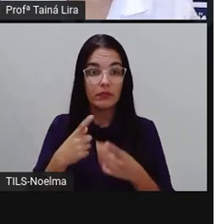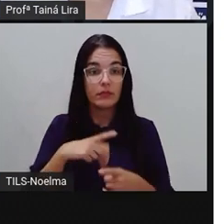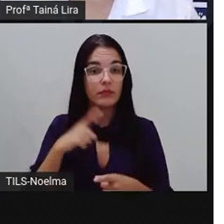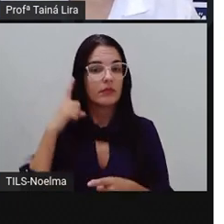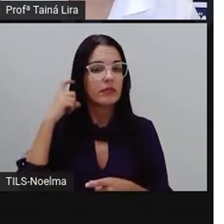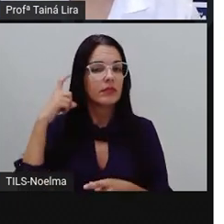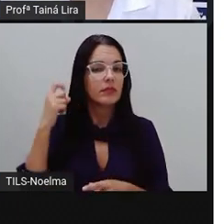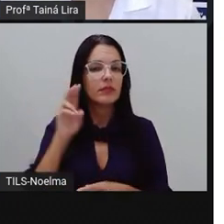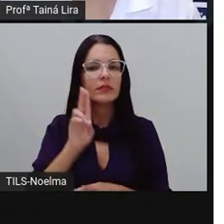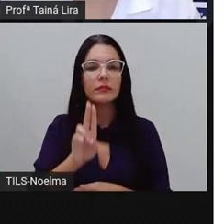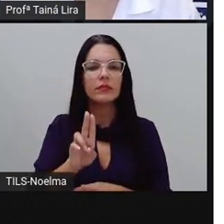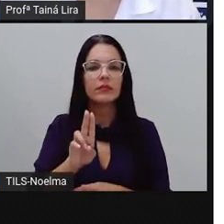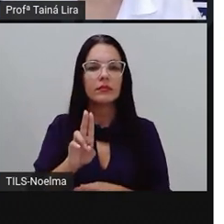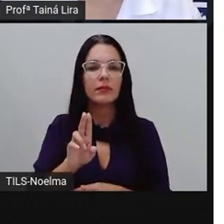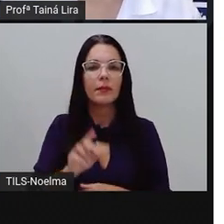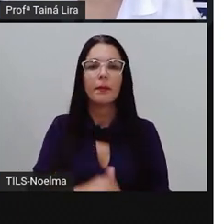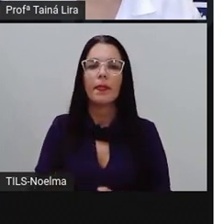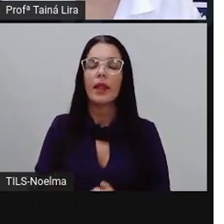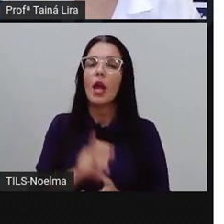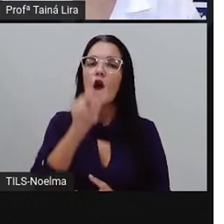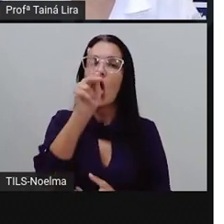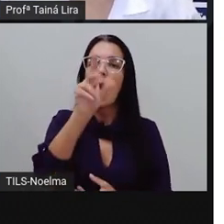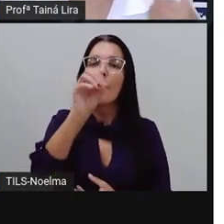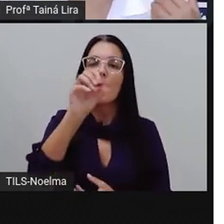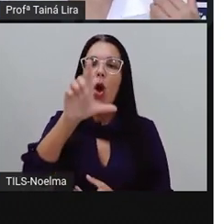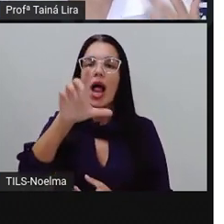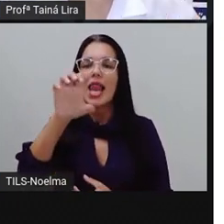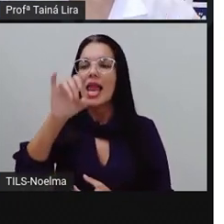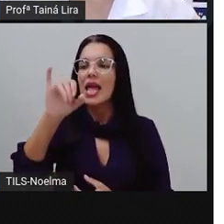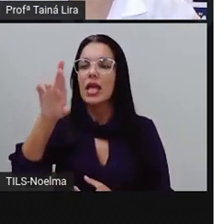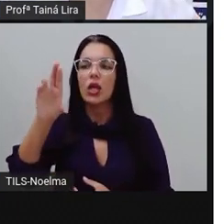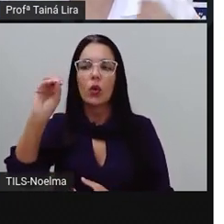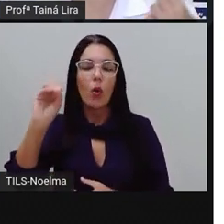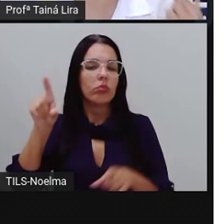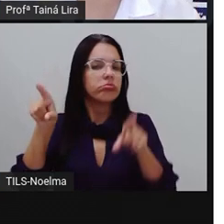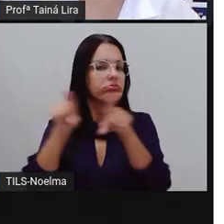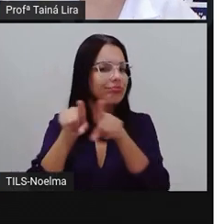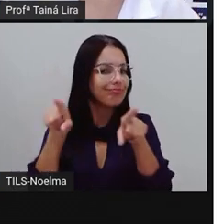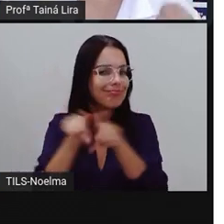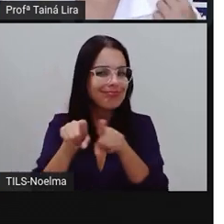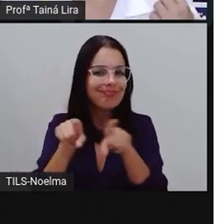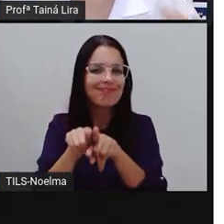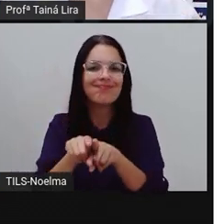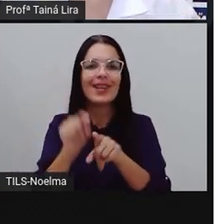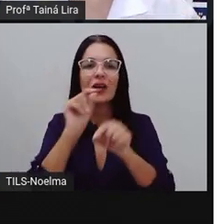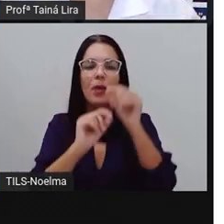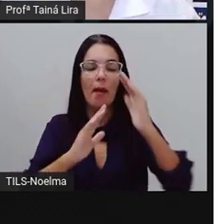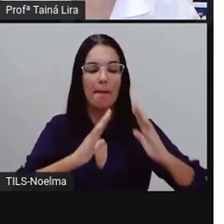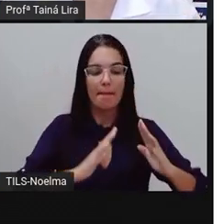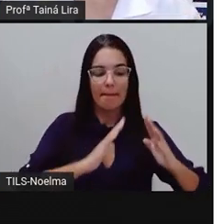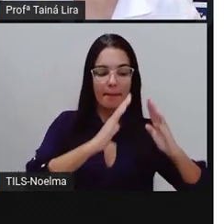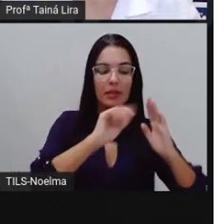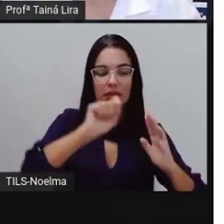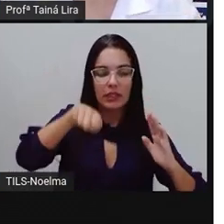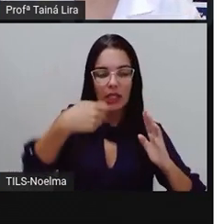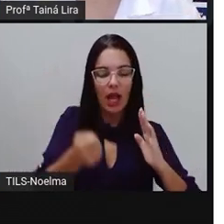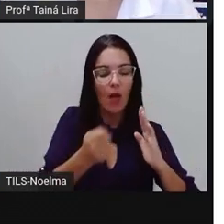Poleiro. Poleiro. Poleiro é a mesma situação. Termina com o, mas tem o som de u.